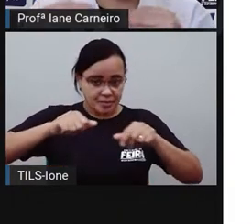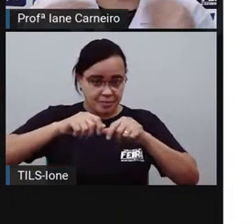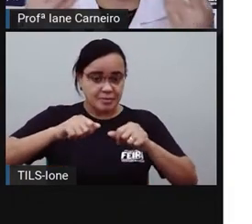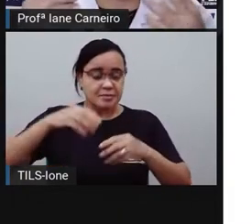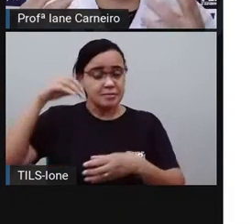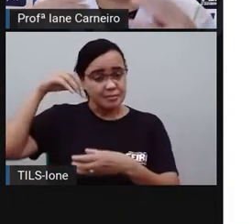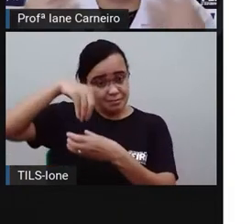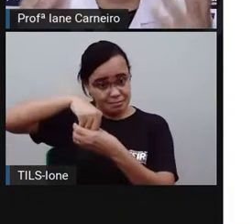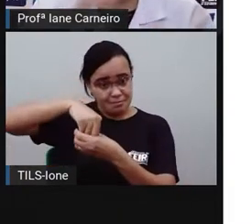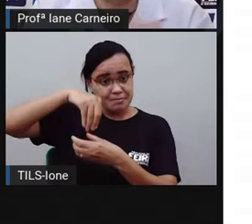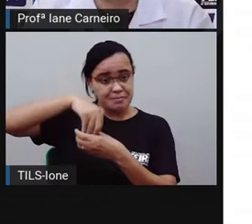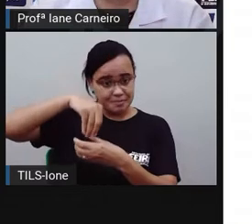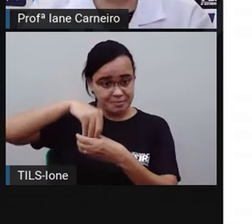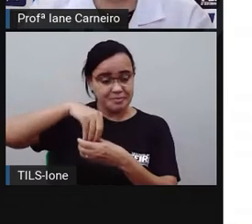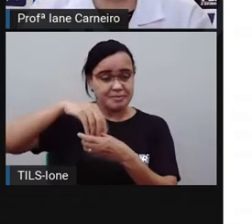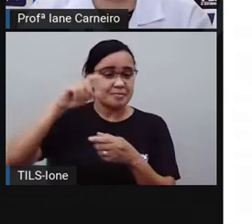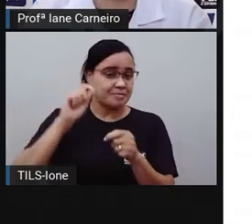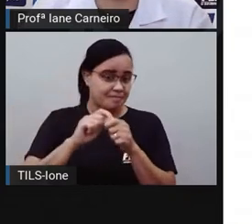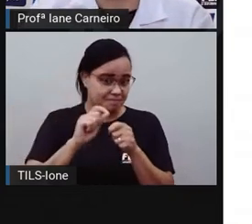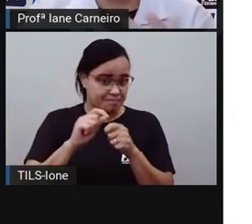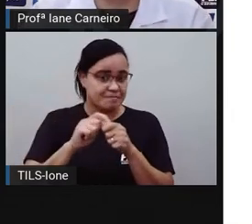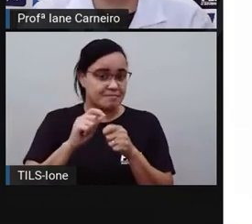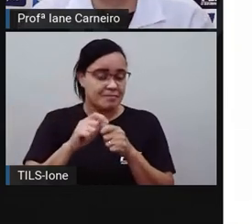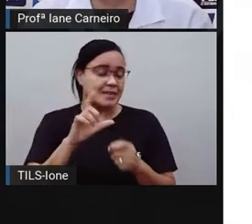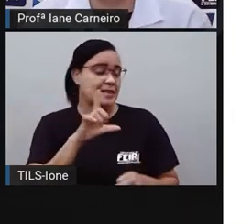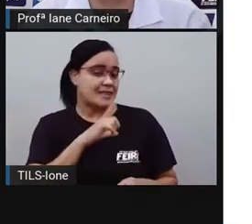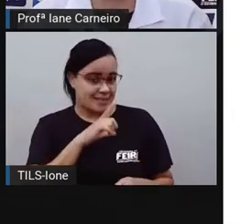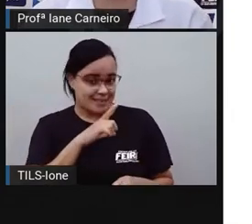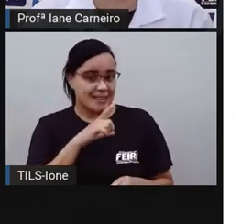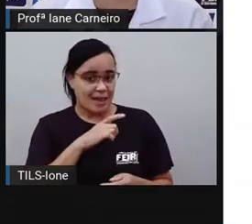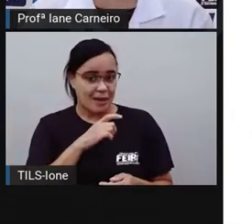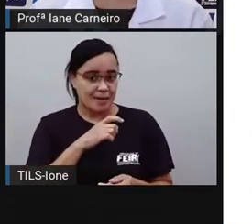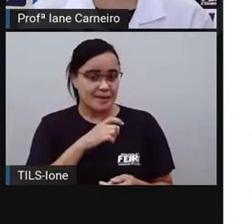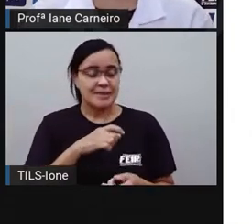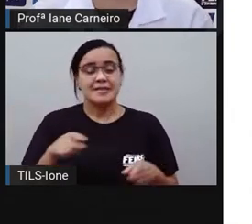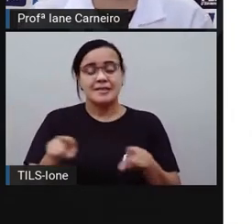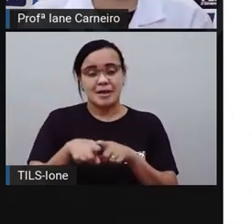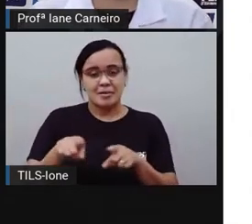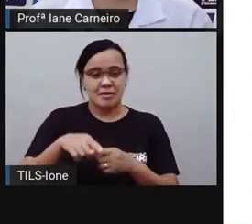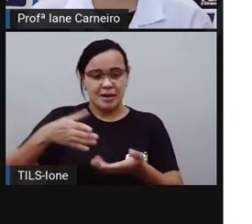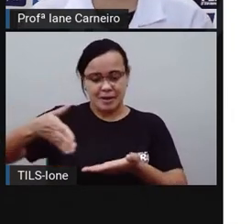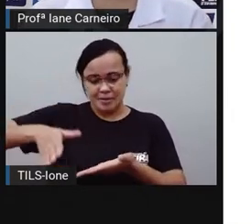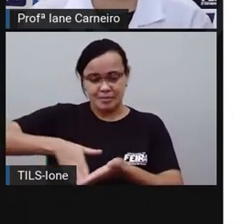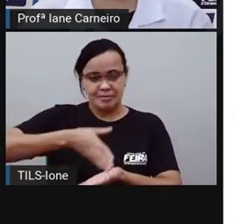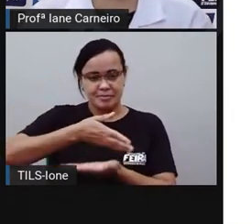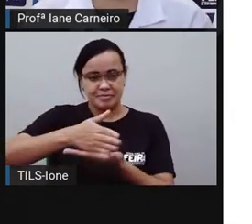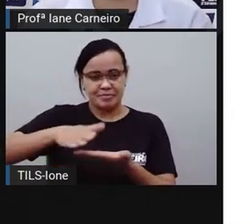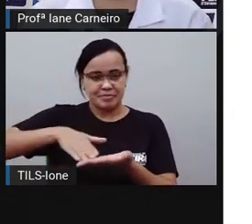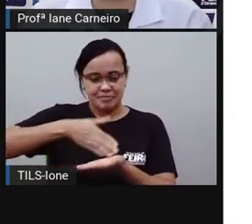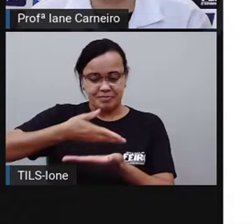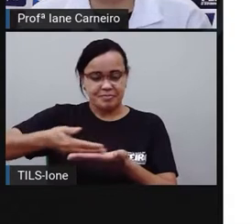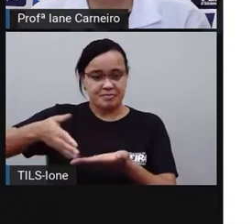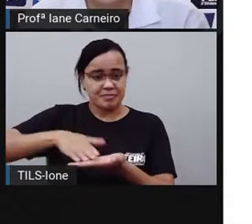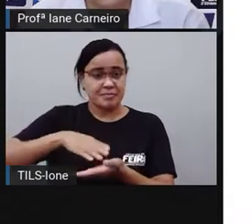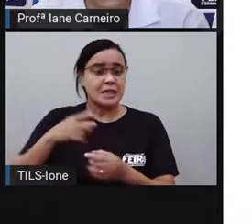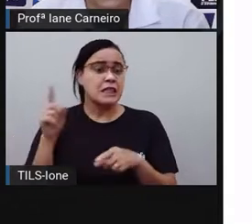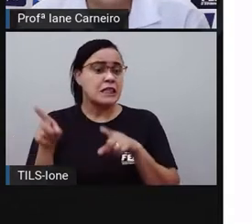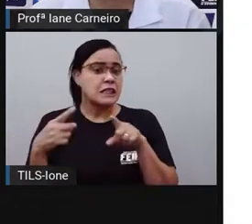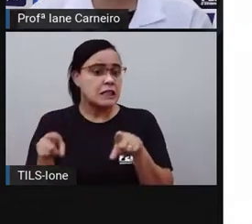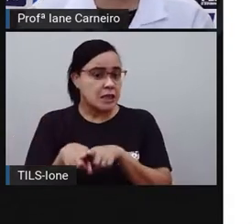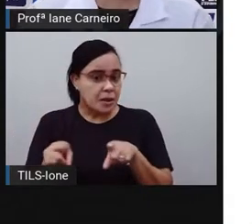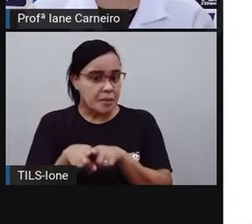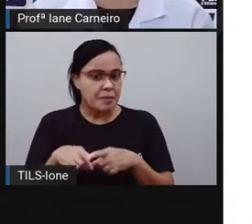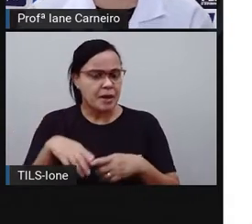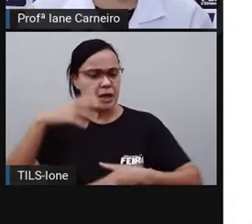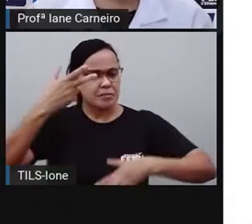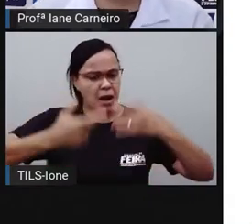A massa que é feita e é passada na frigideira, né? Tem também ensinando a fazer o recheio da panqueca